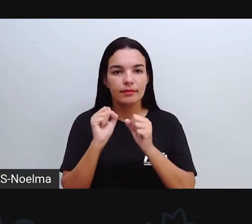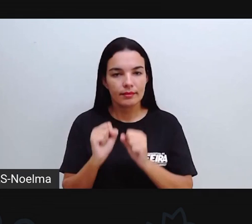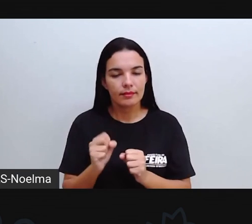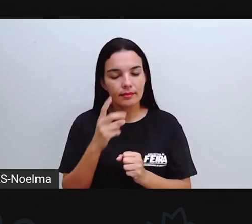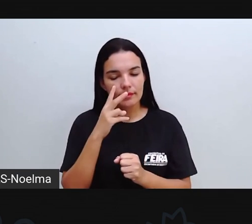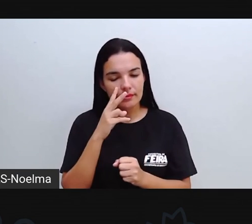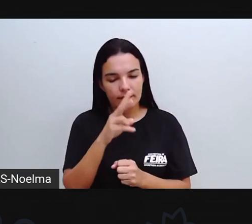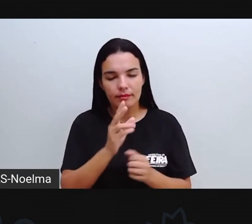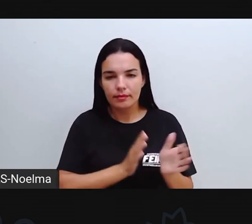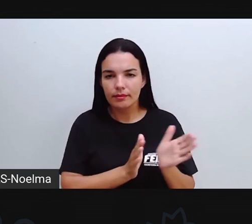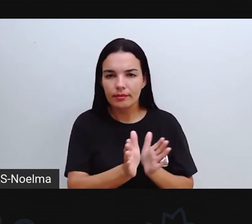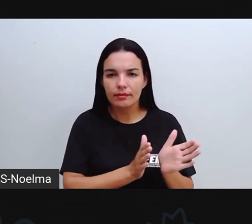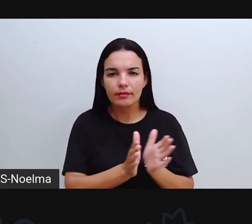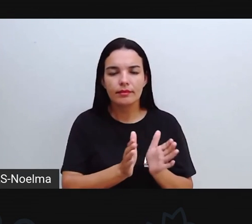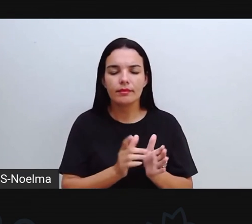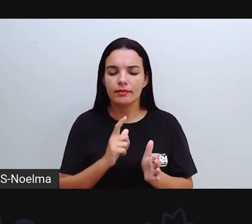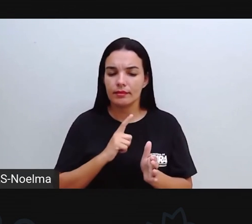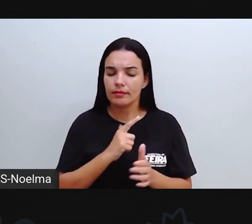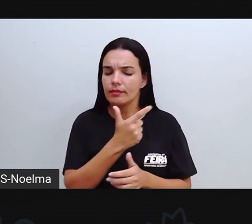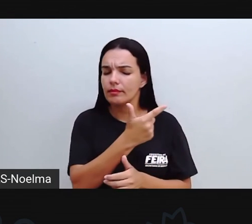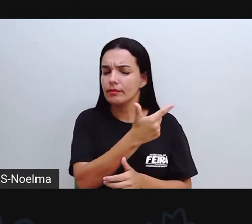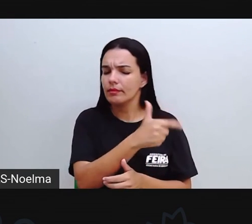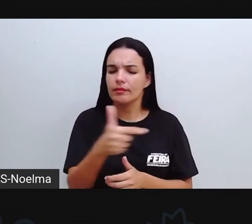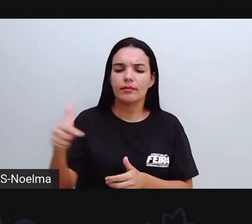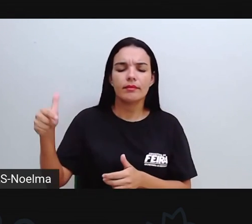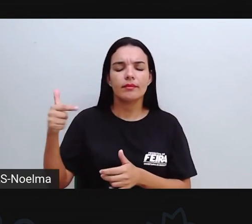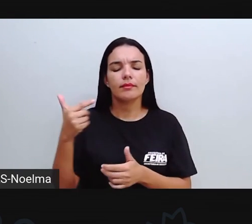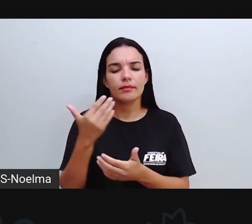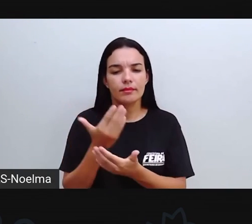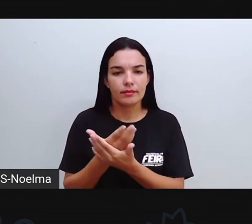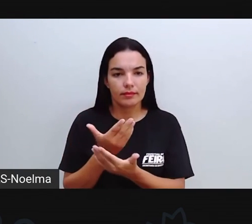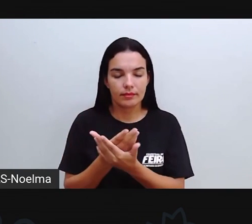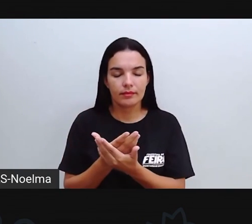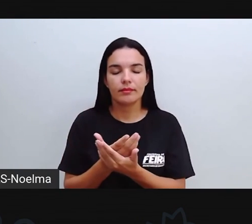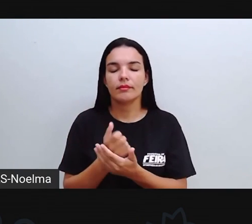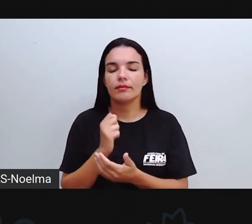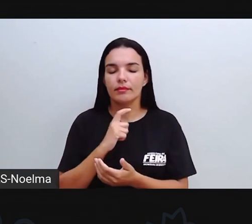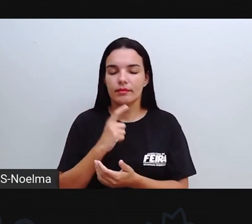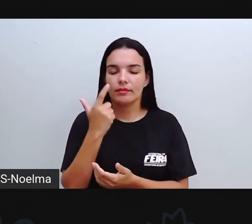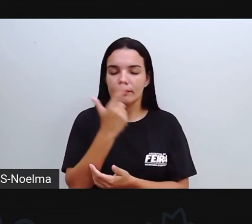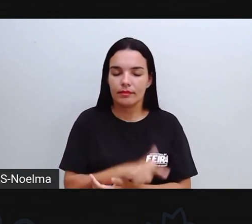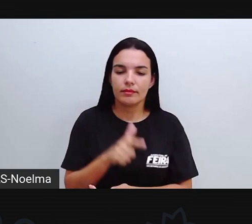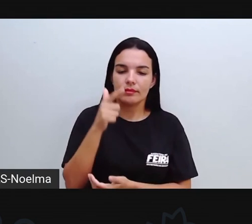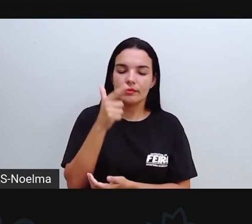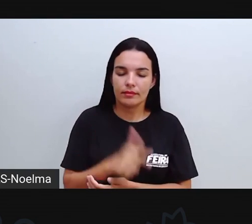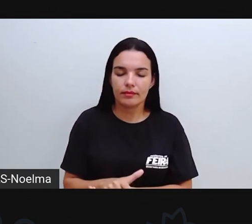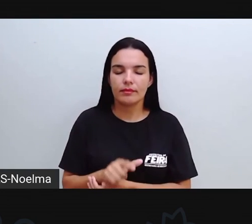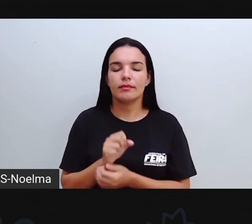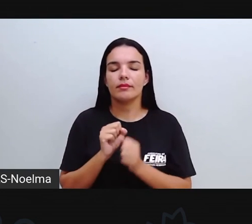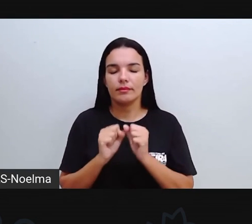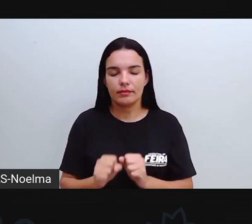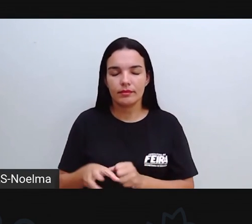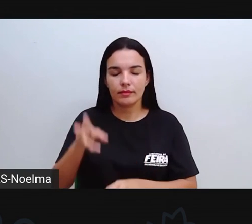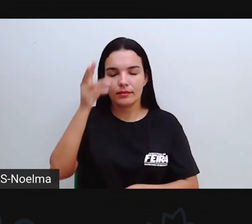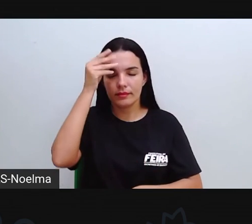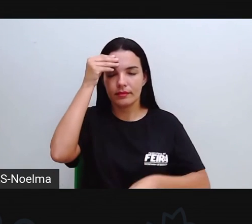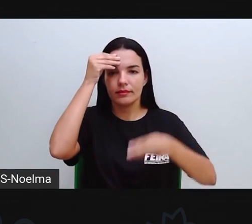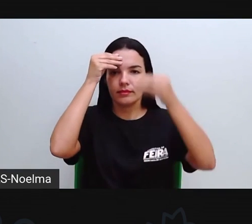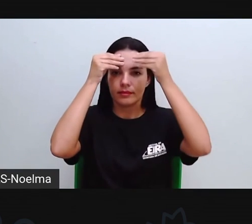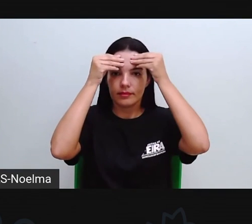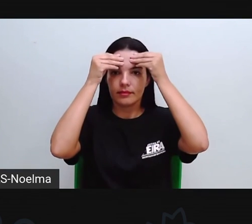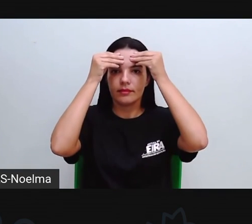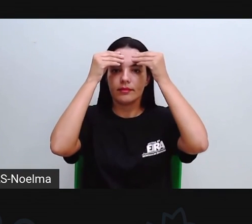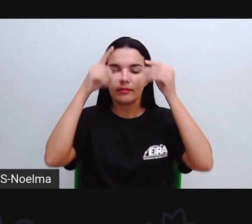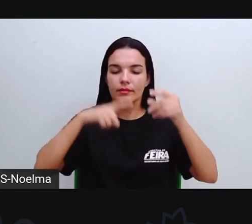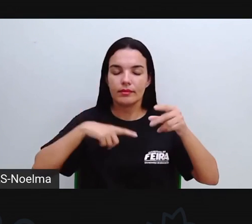pode assistir não somente essa aula, mas também as outras aulas, quantas vezes vocês acharem necessárias, até que vocês possam compreender o